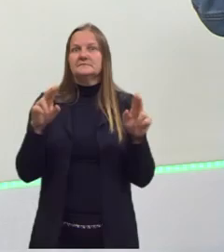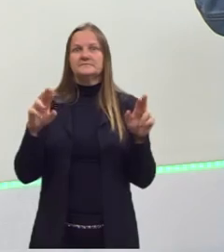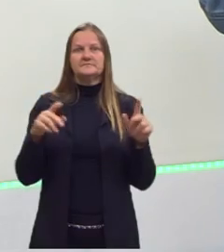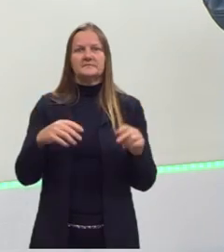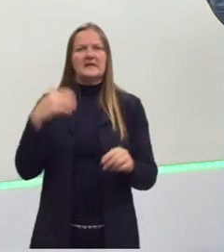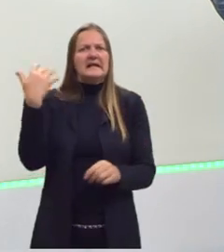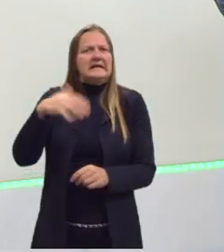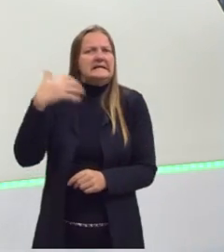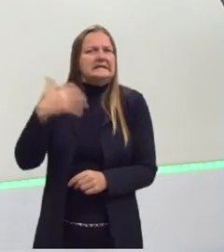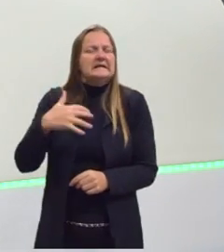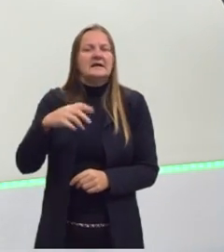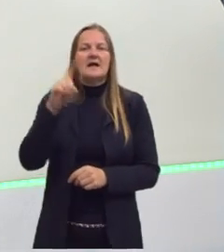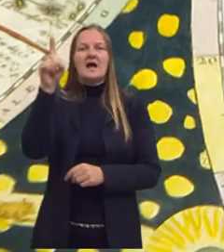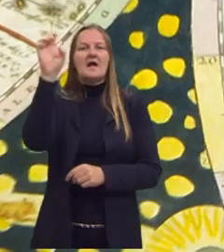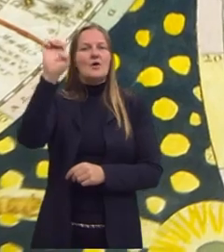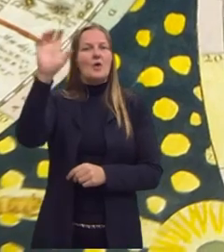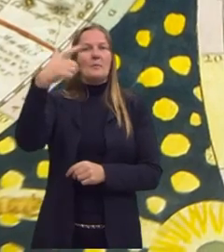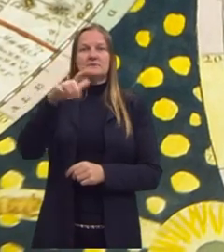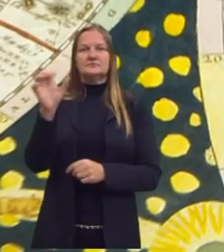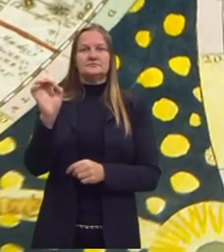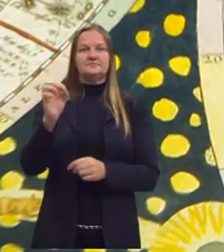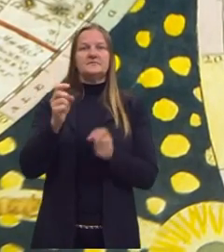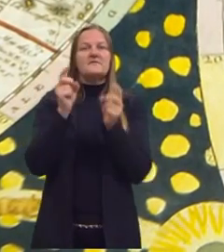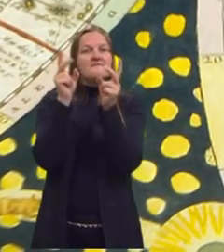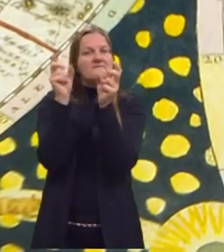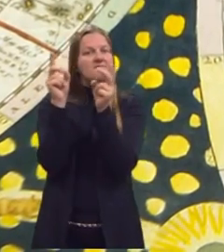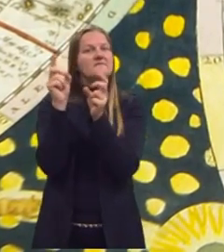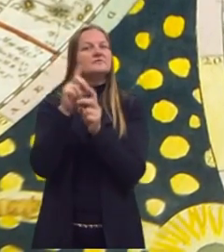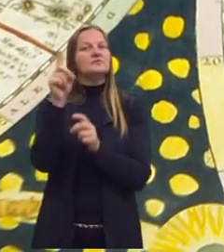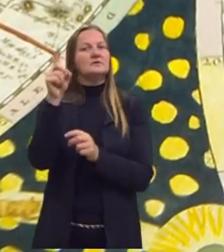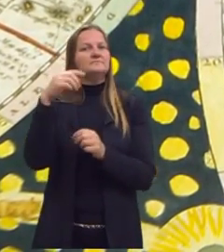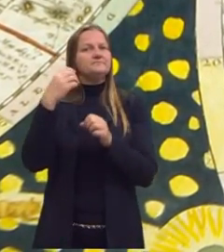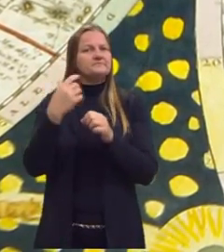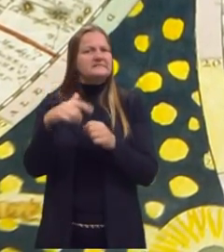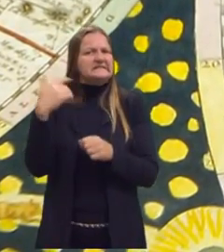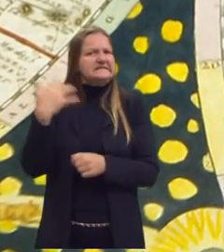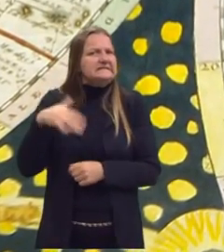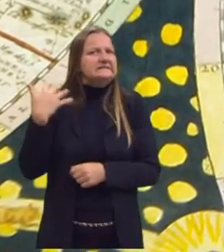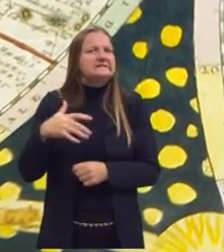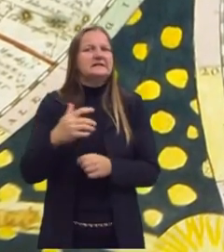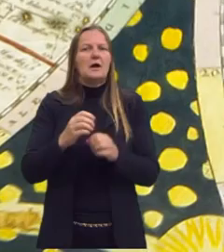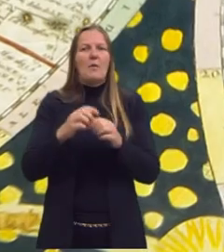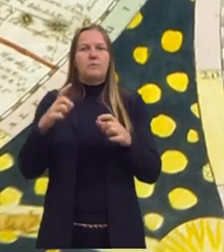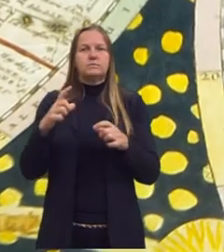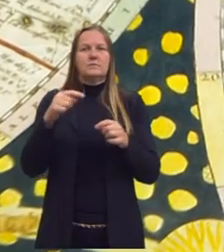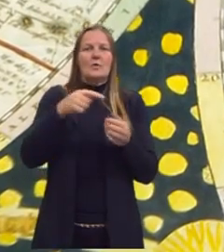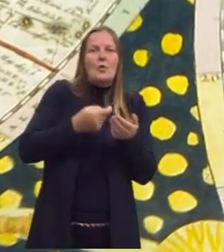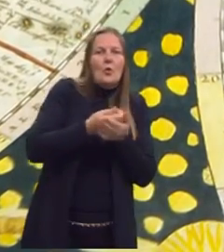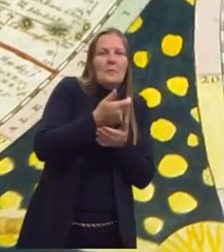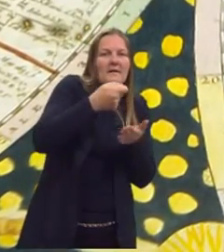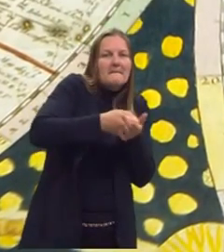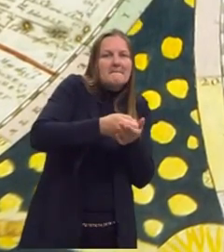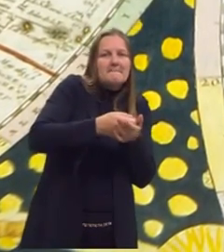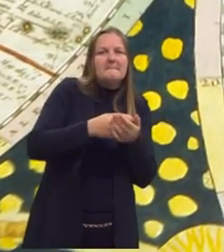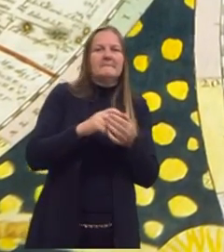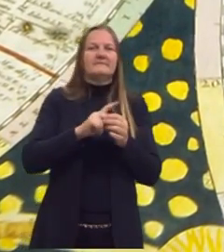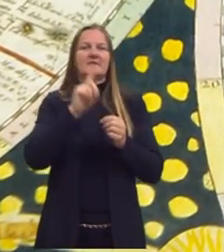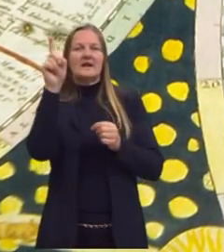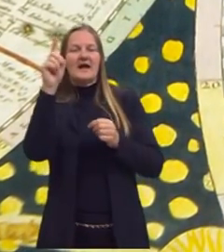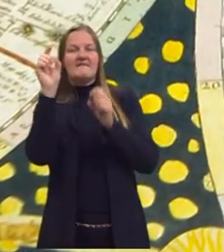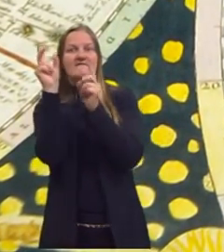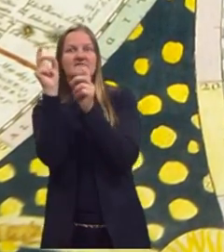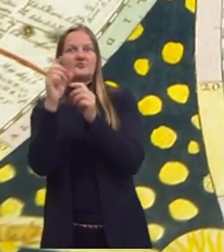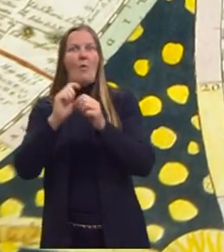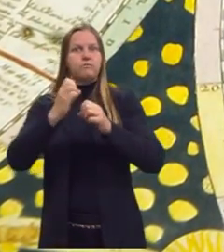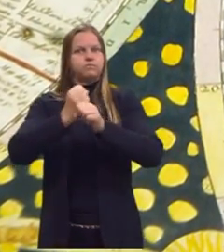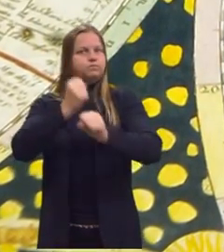caras e raras na Europa, para vender lá por um preço muito maior do que aquele que eles pagaram chegando nos